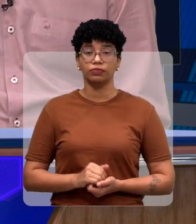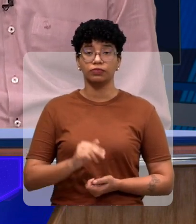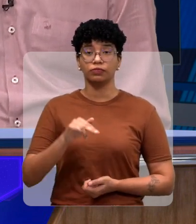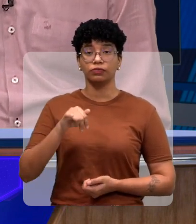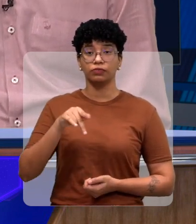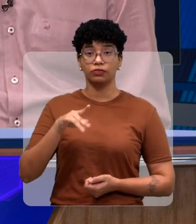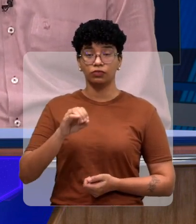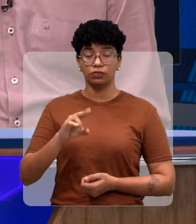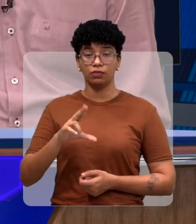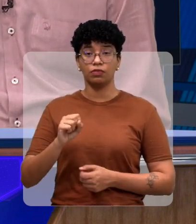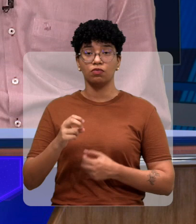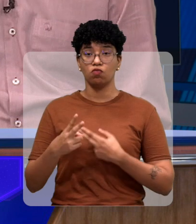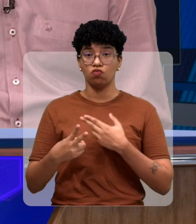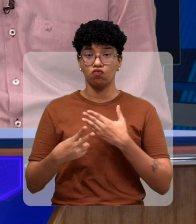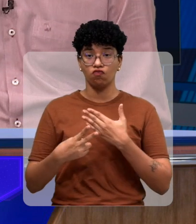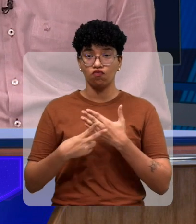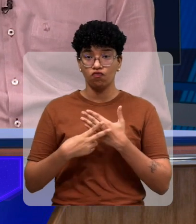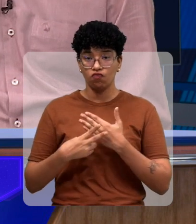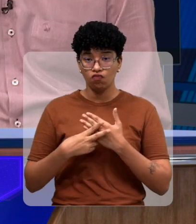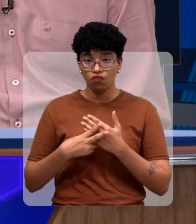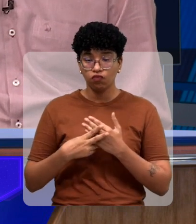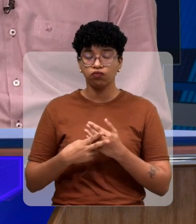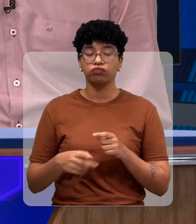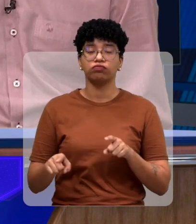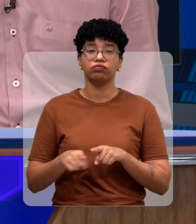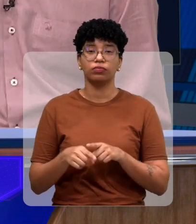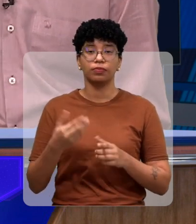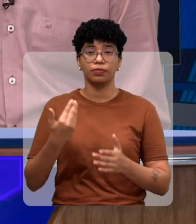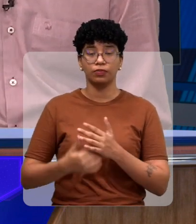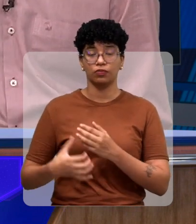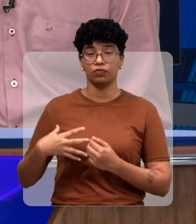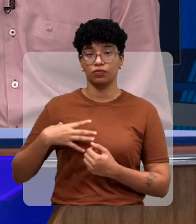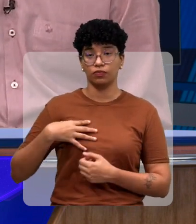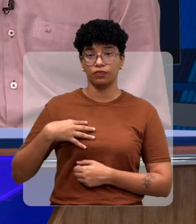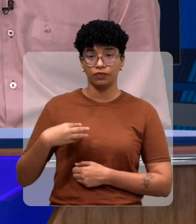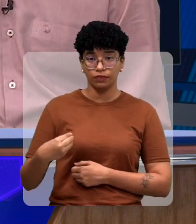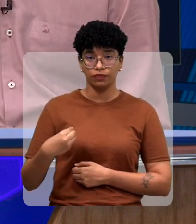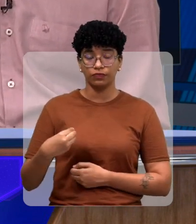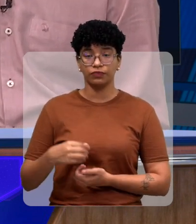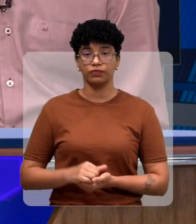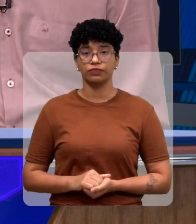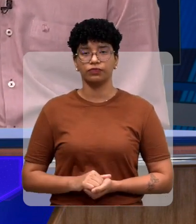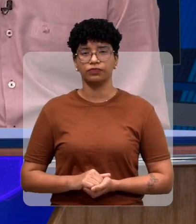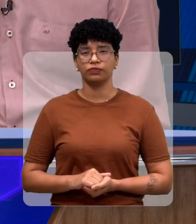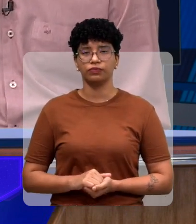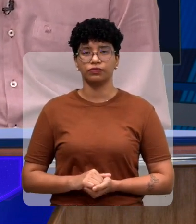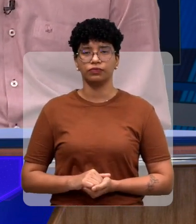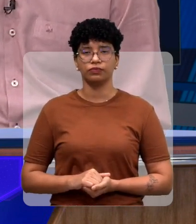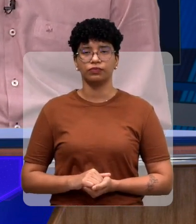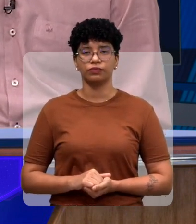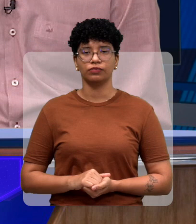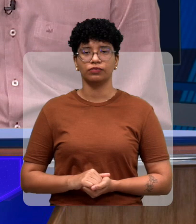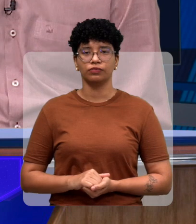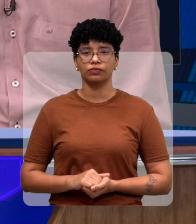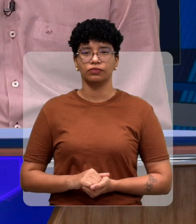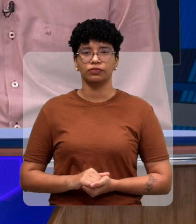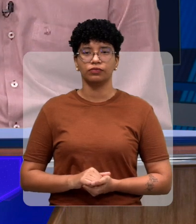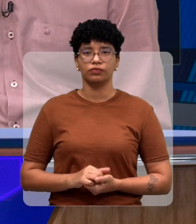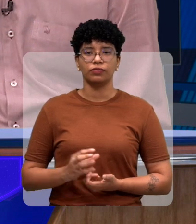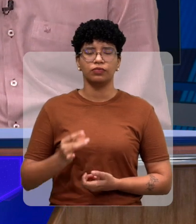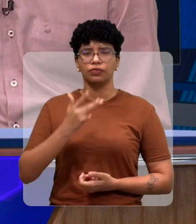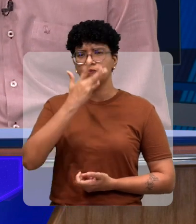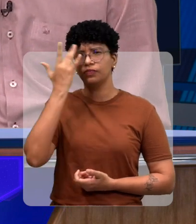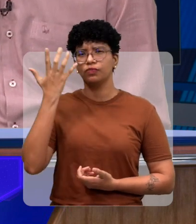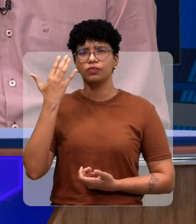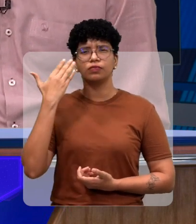ele é viúvo perdeu a esposa e perdeu a filha recentemente então Carlos uma coisa por exemplo muita